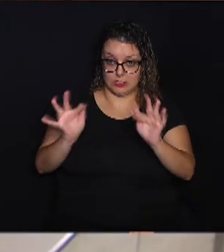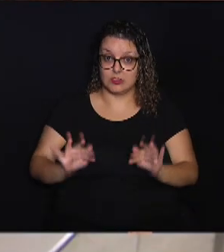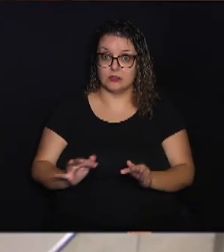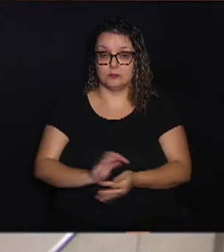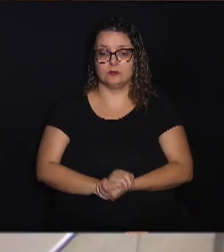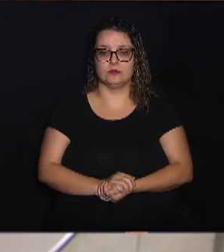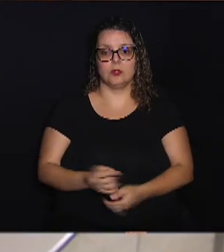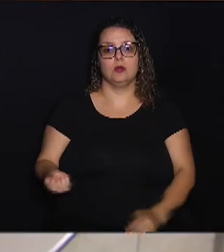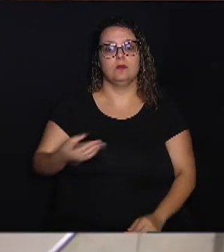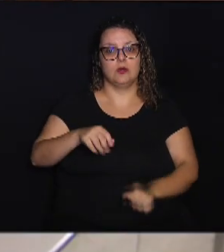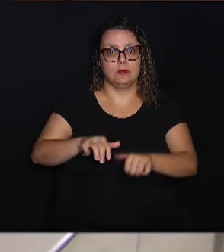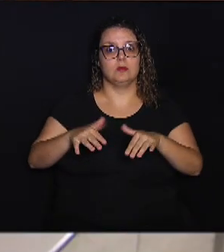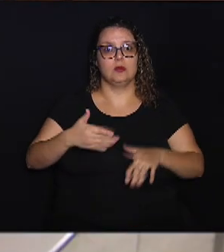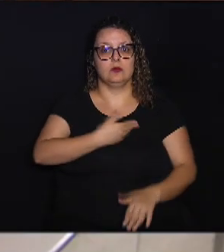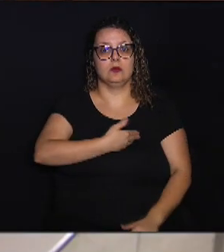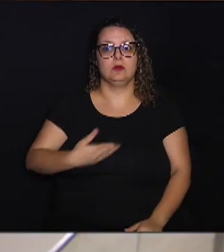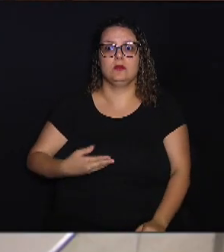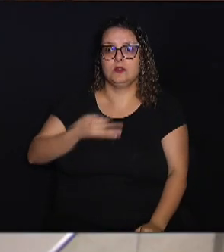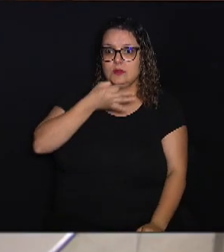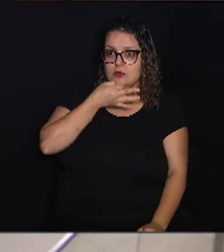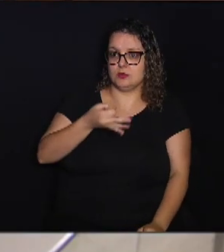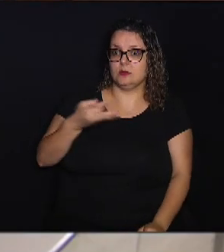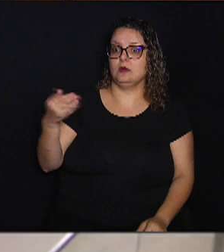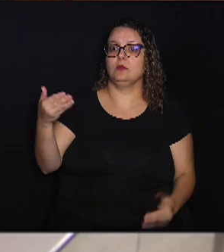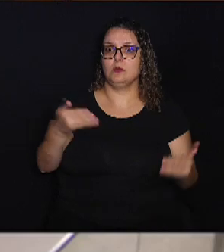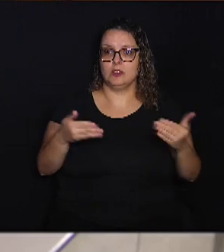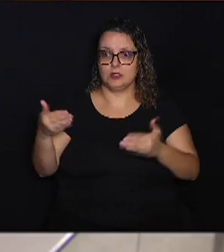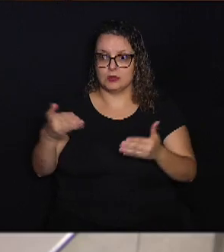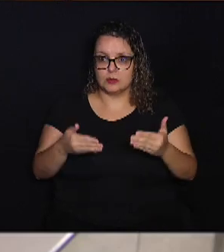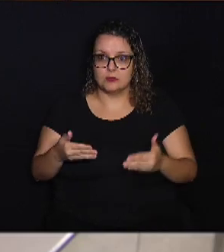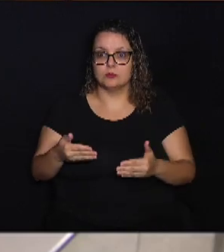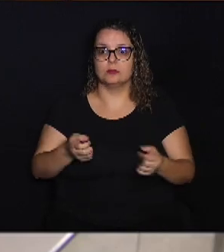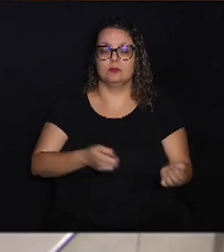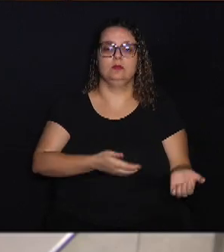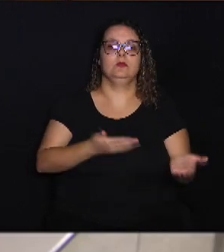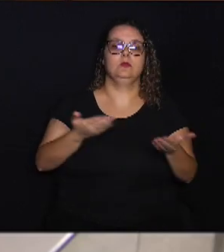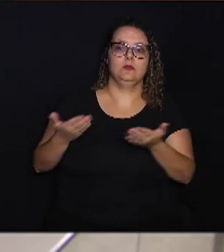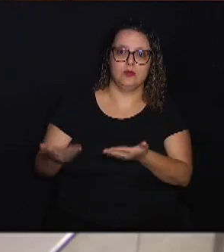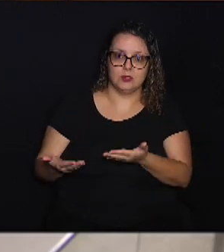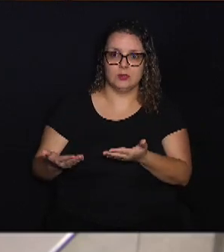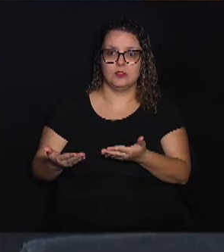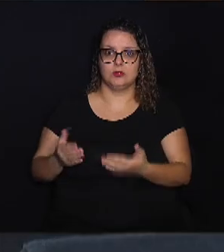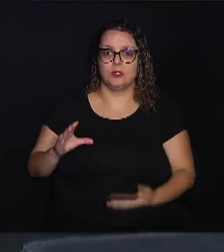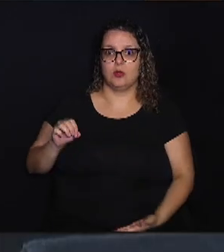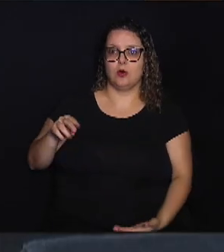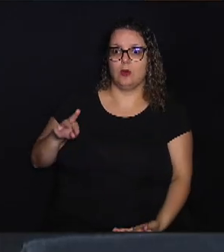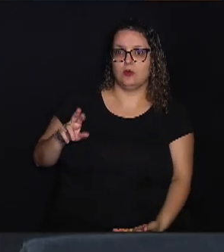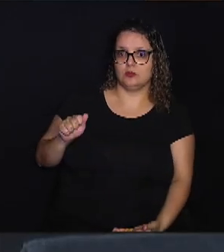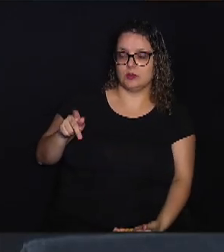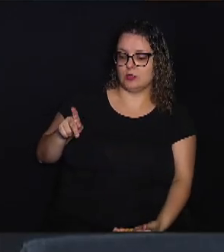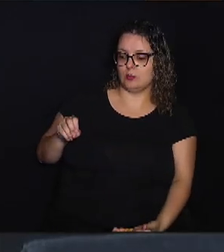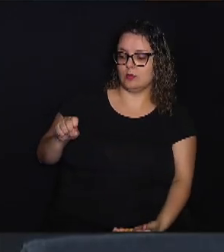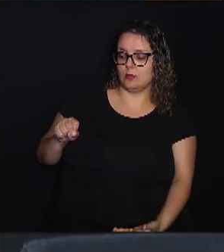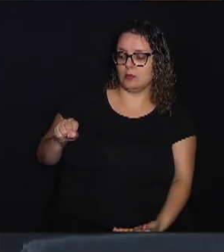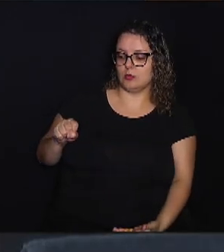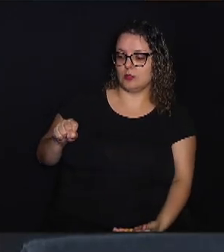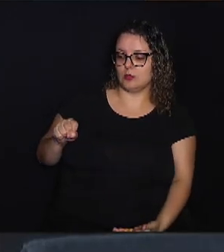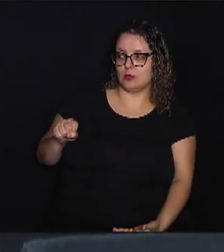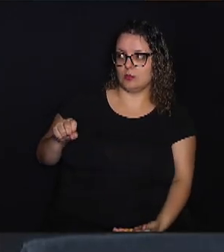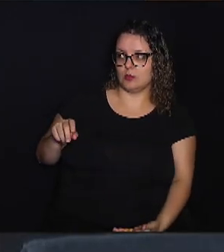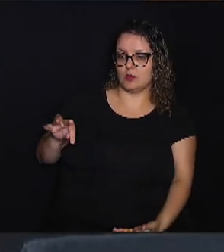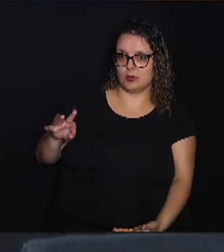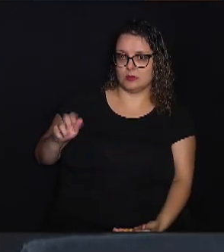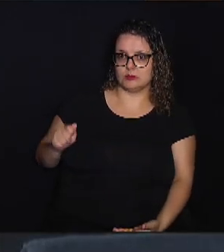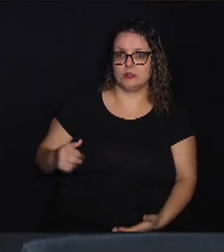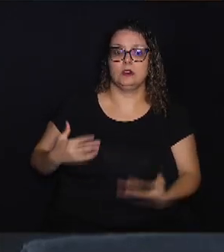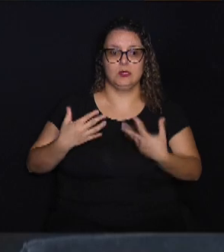nova audiência pública foi sugerida pelos participantes para a apresentação de contrapropostas. A ideia foi acatada pelo presidente